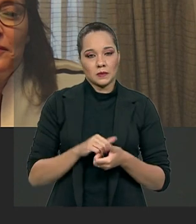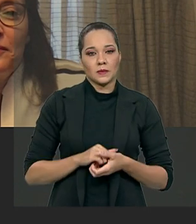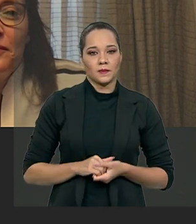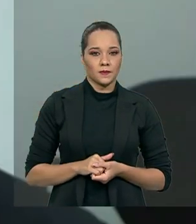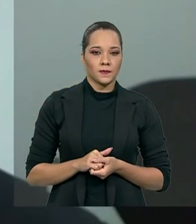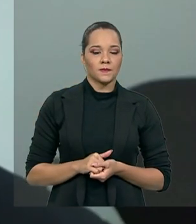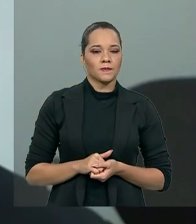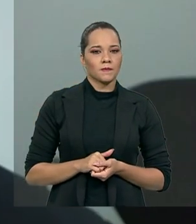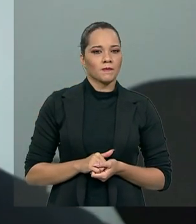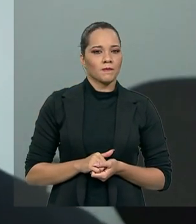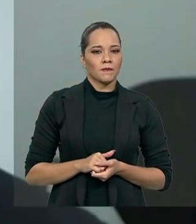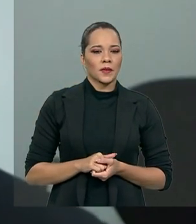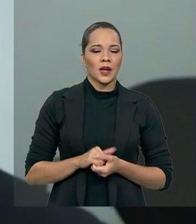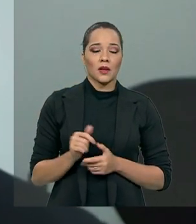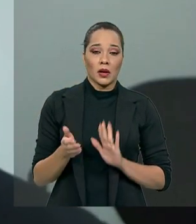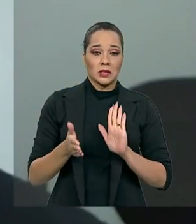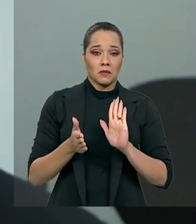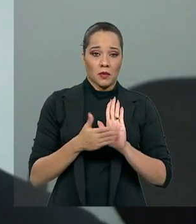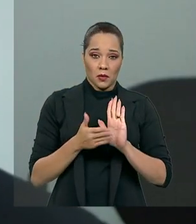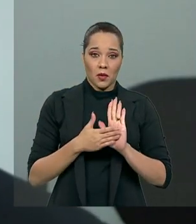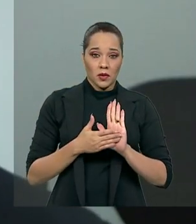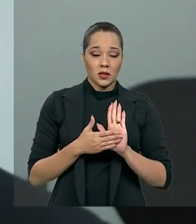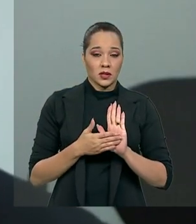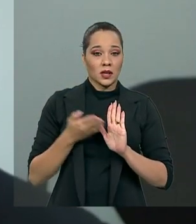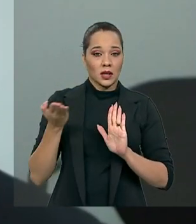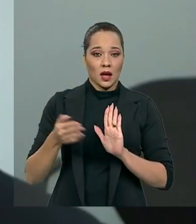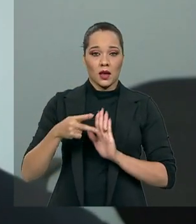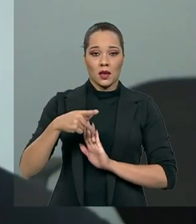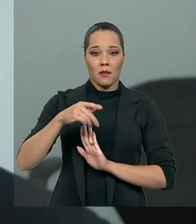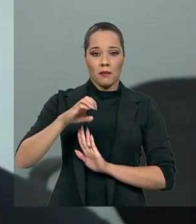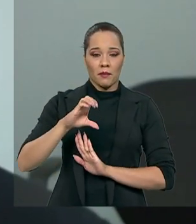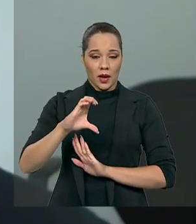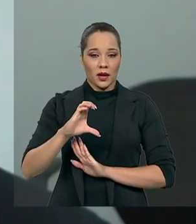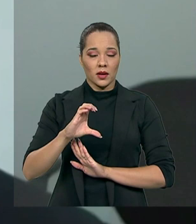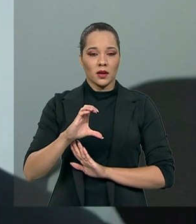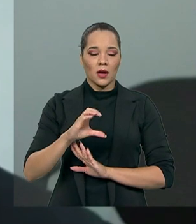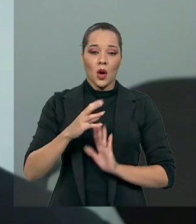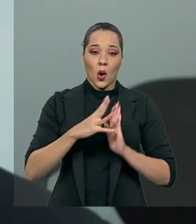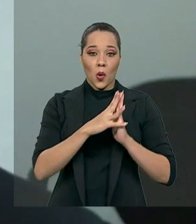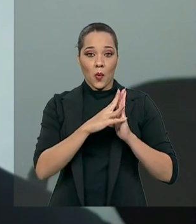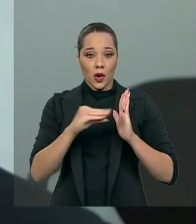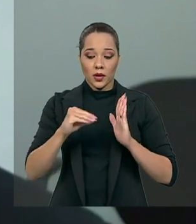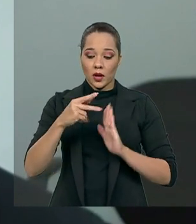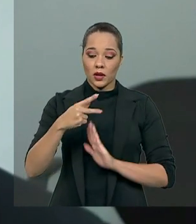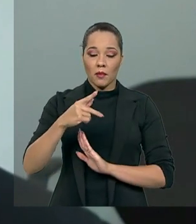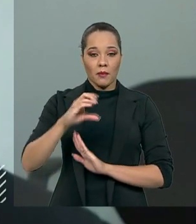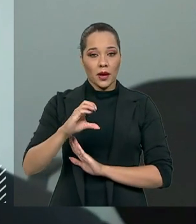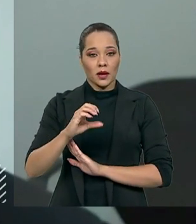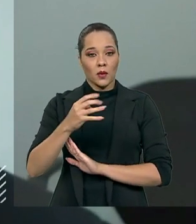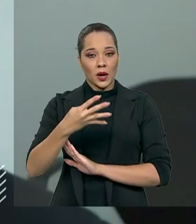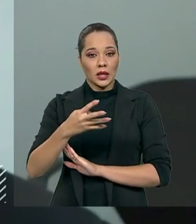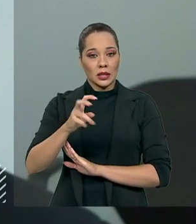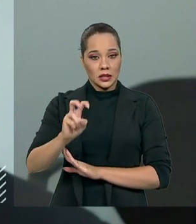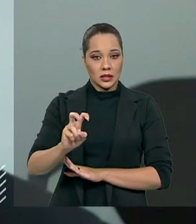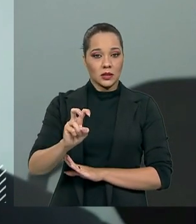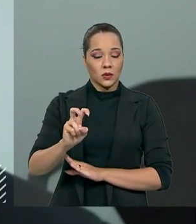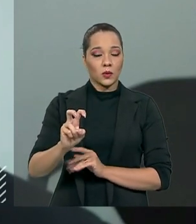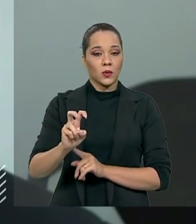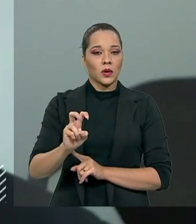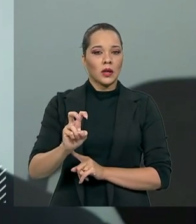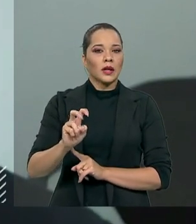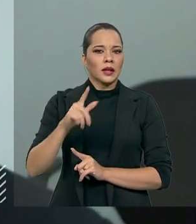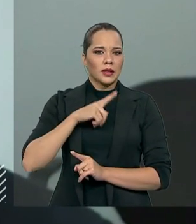Basicamente, as propostas que estão nas PECs. O modelo da PEC 45 tem